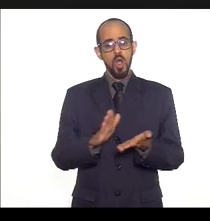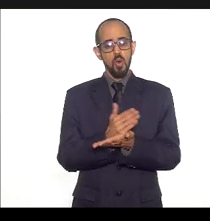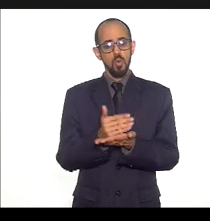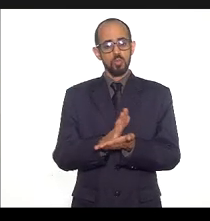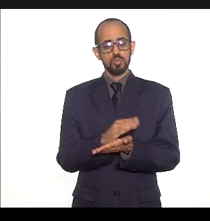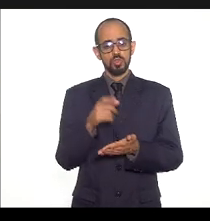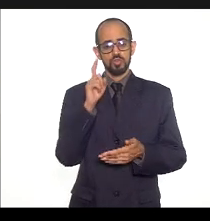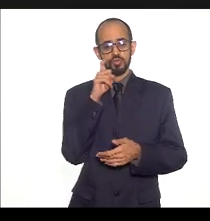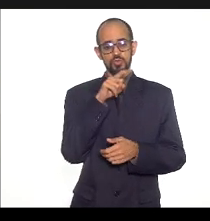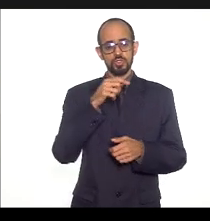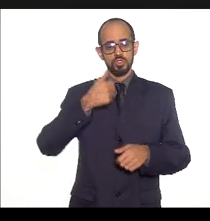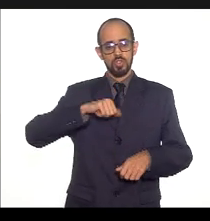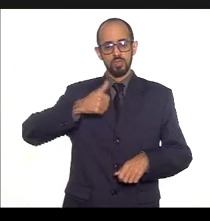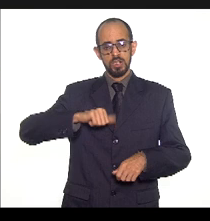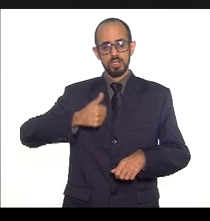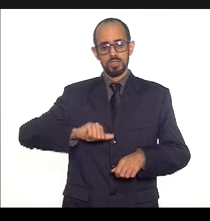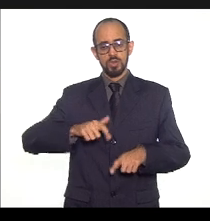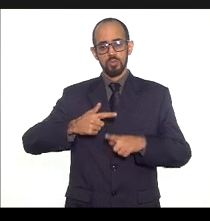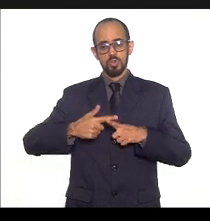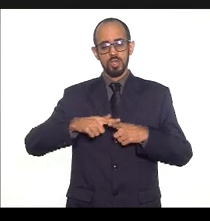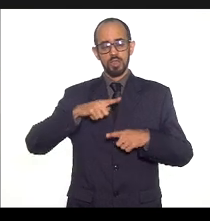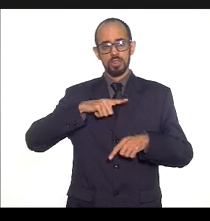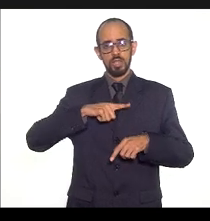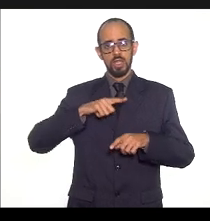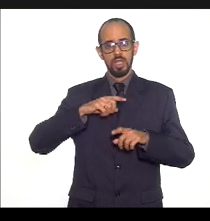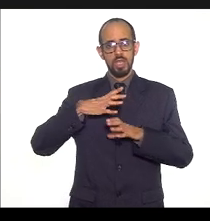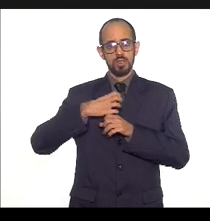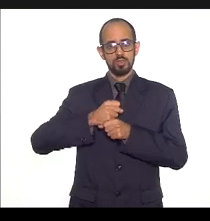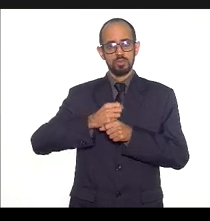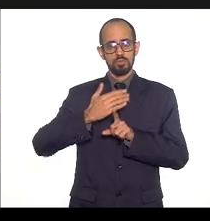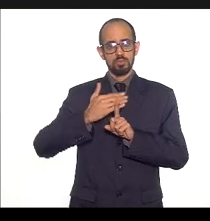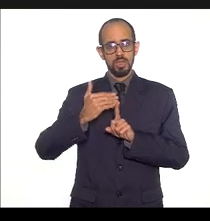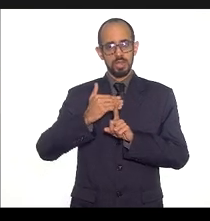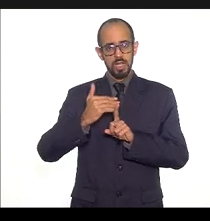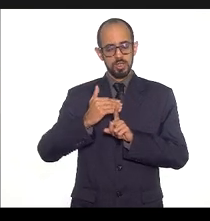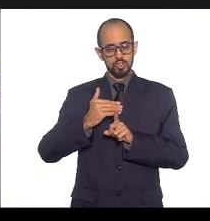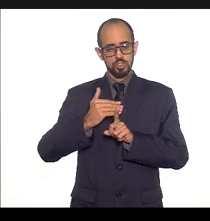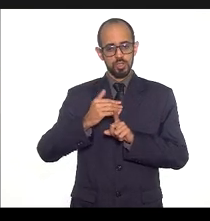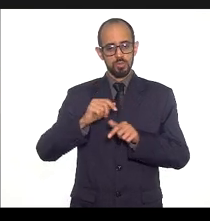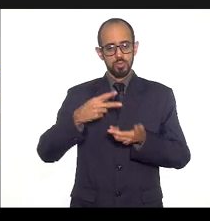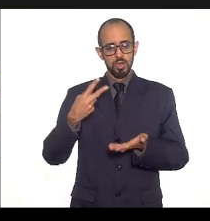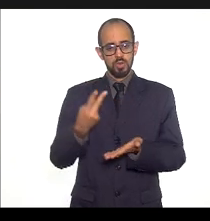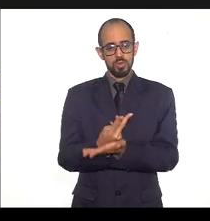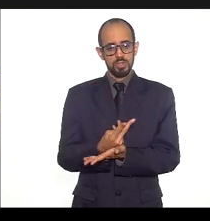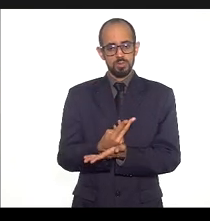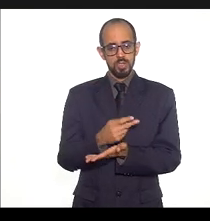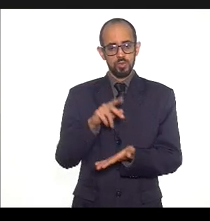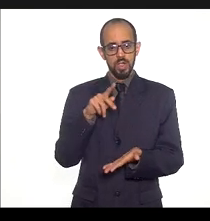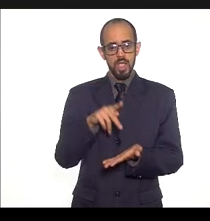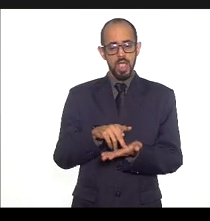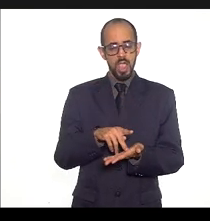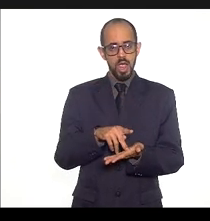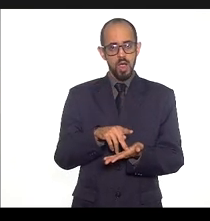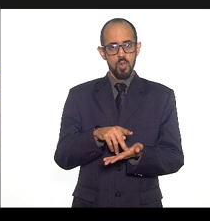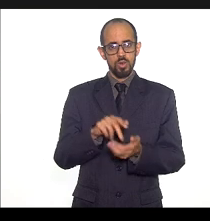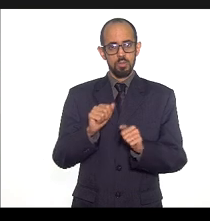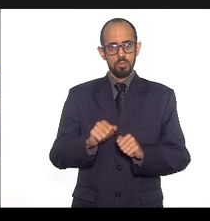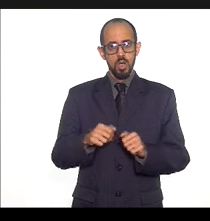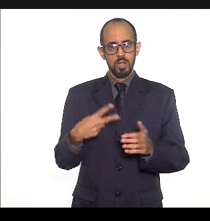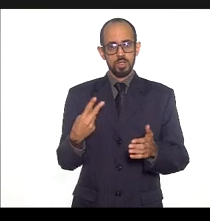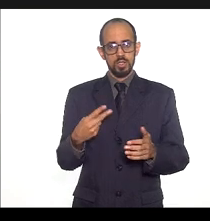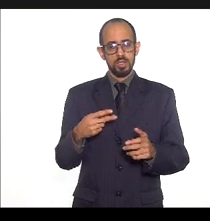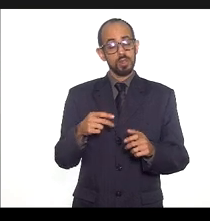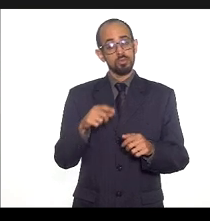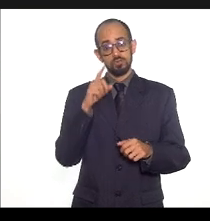apresentarem resultados preliminares não correspondendo a ocorrência real das ações agravos podendo levar a conclusões